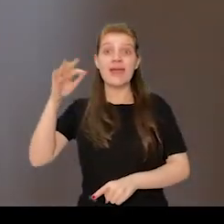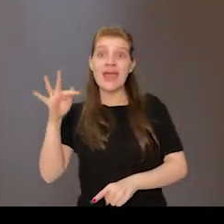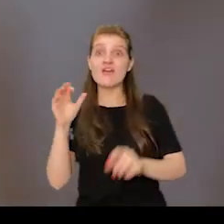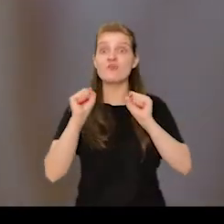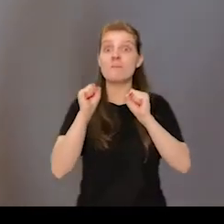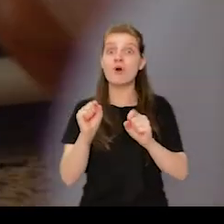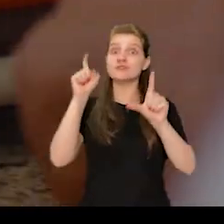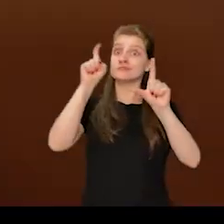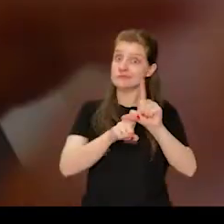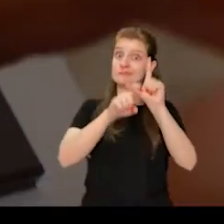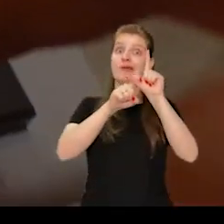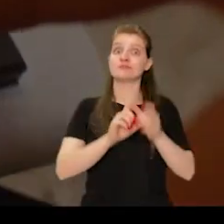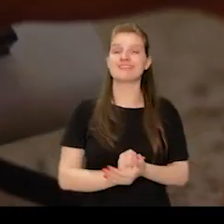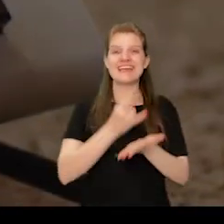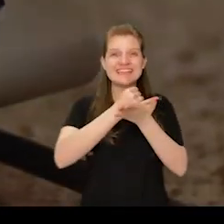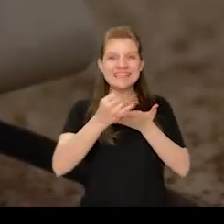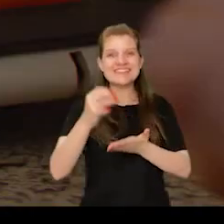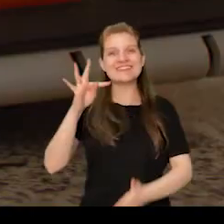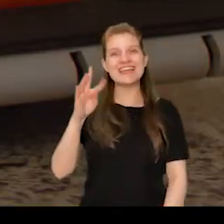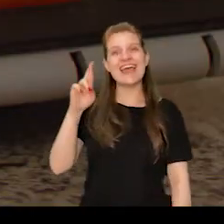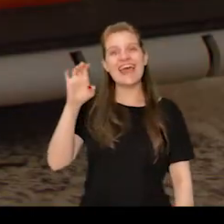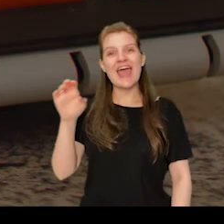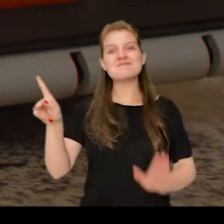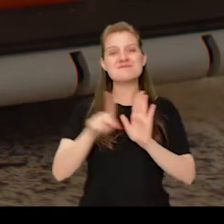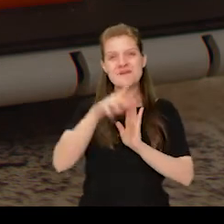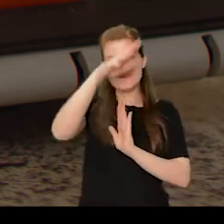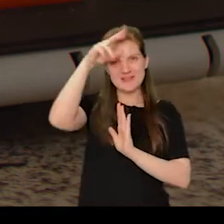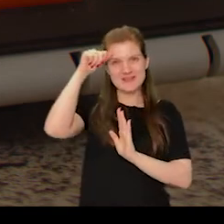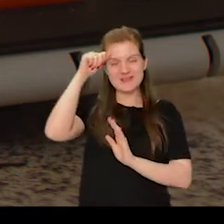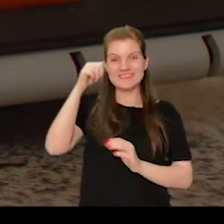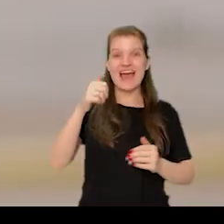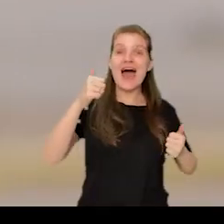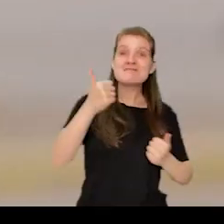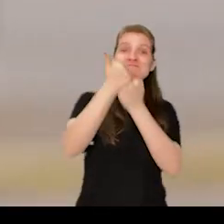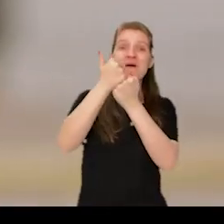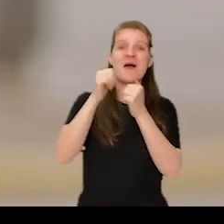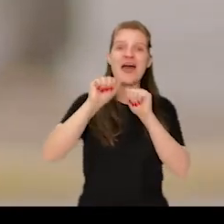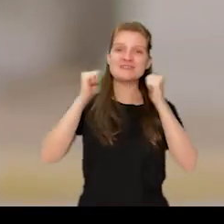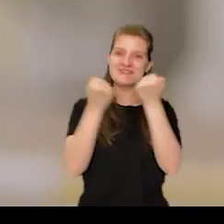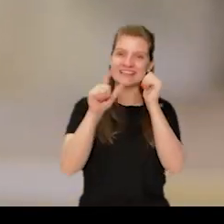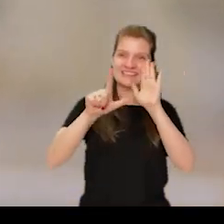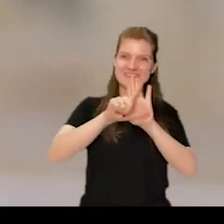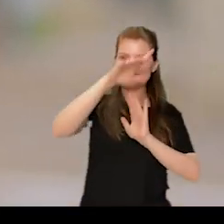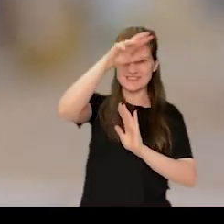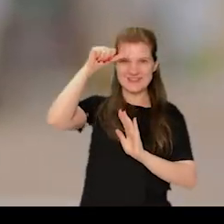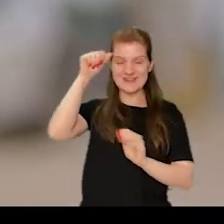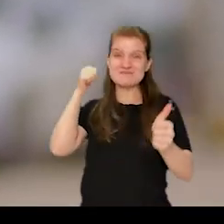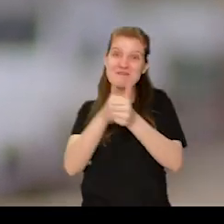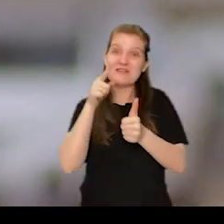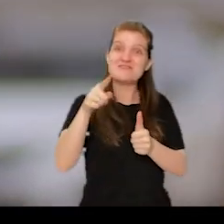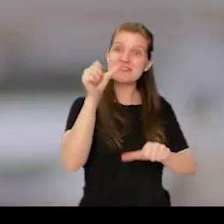Uma iniciativa do Tribunal Regional Eleitoral de Mato Grosso. Apoio à Assembleia Legislativa de Mato